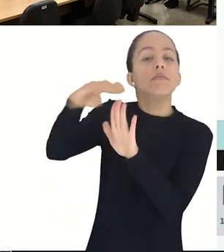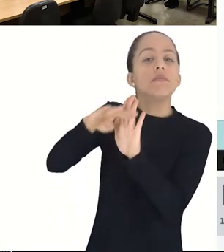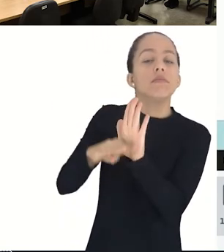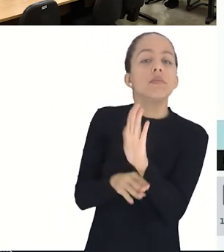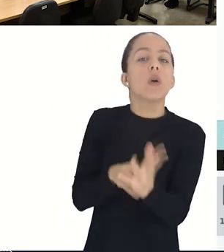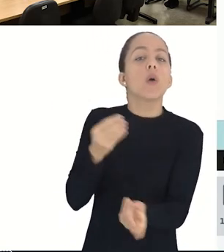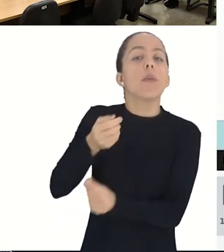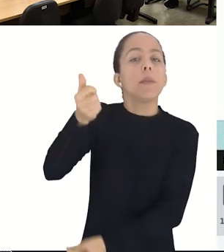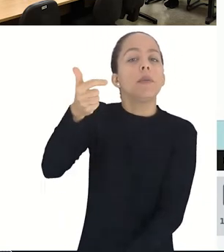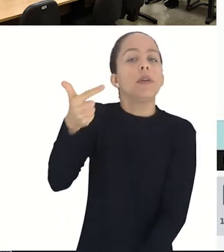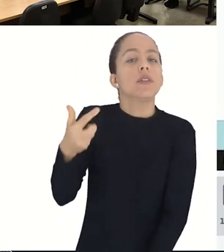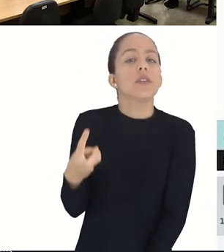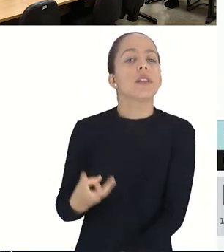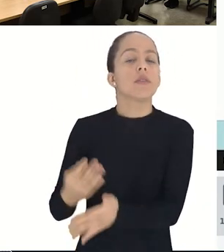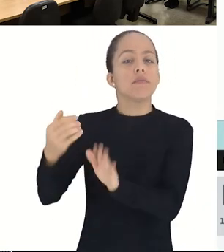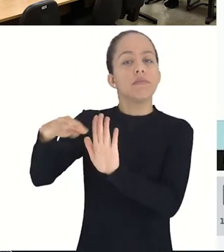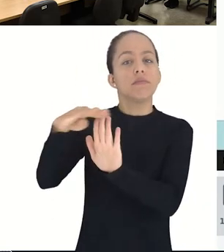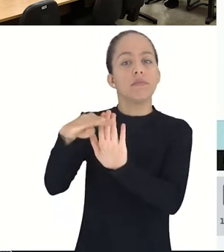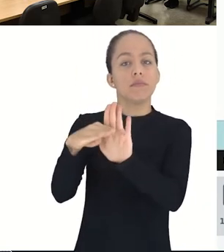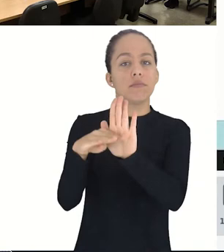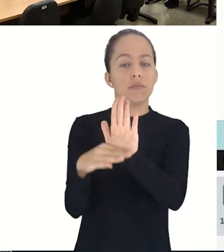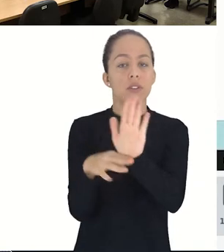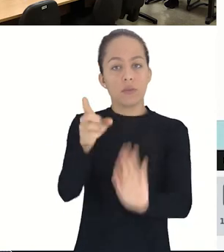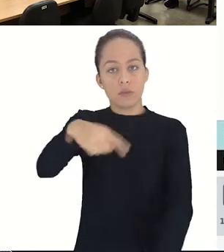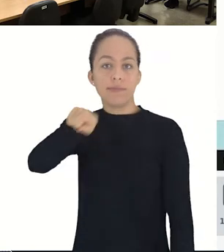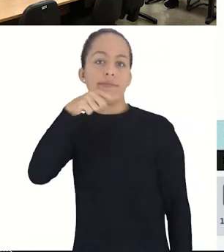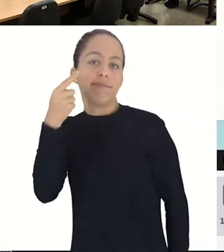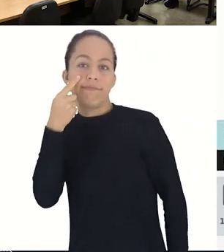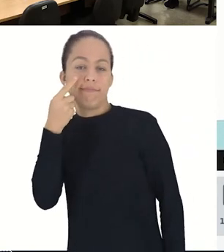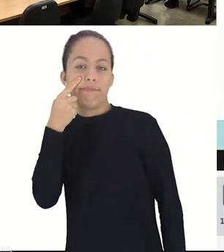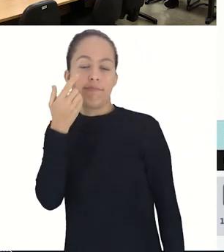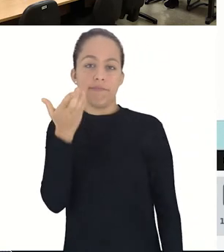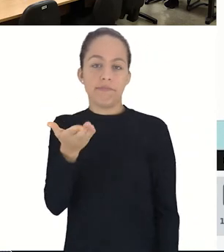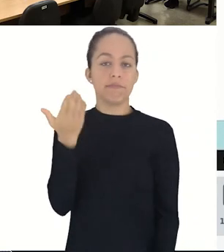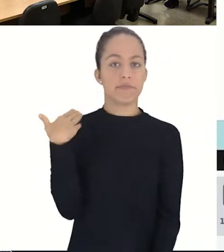posições conforme fiz no sorteio anterior.